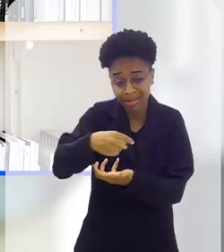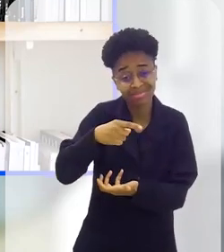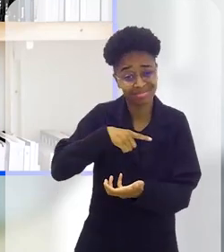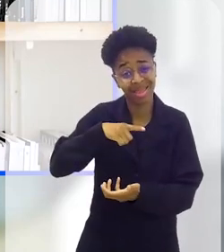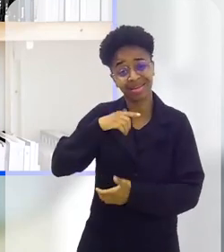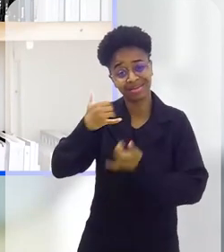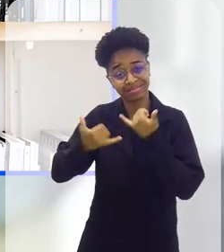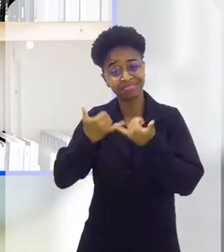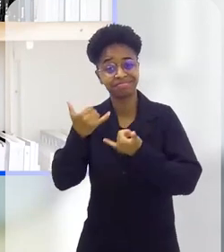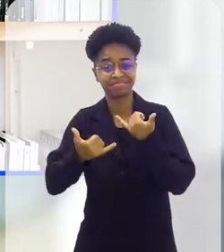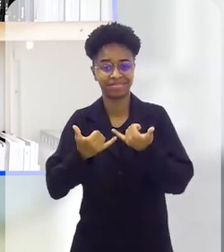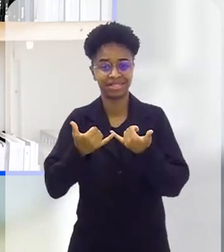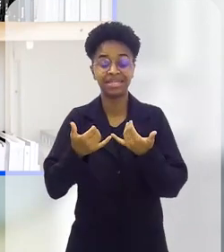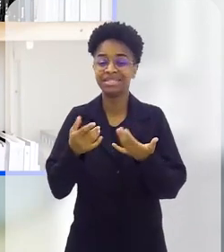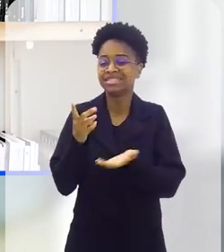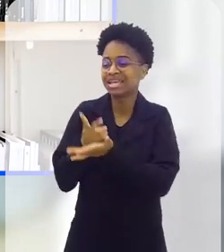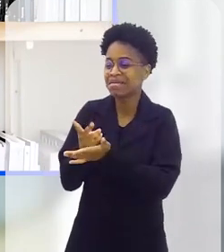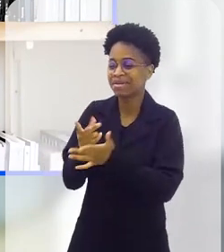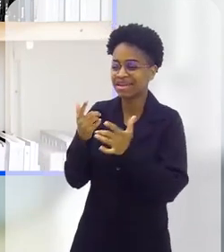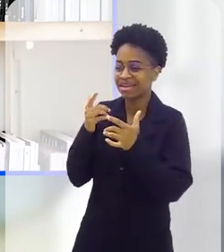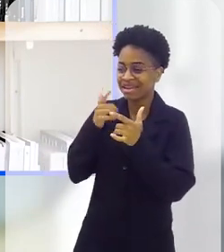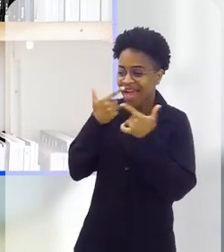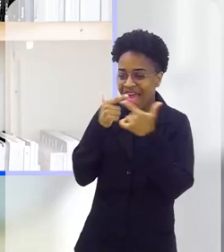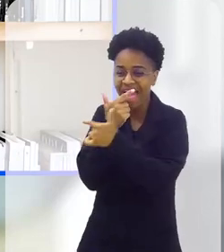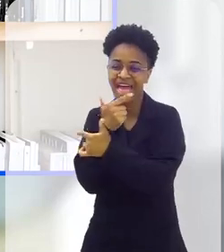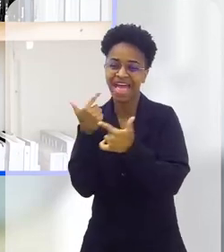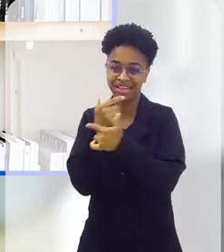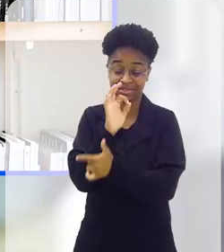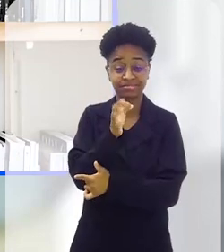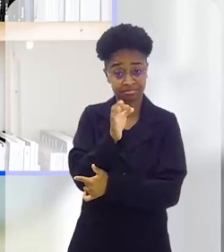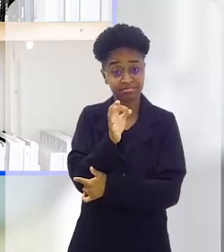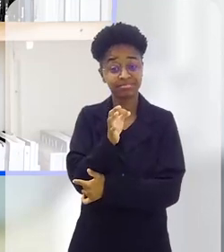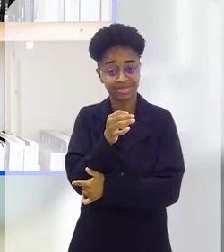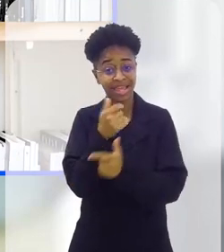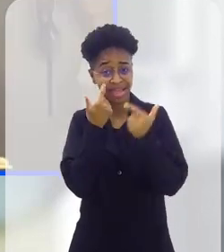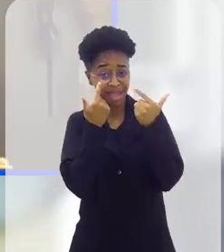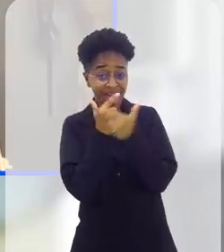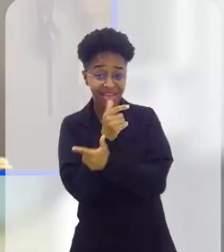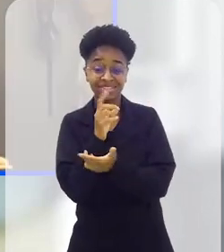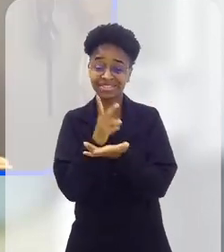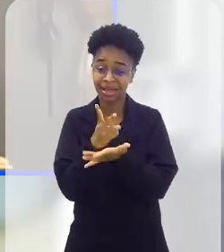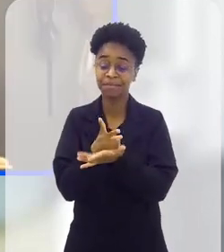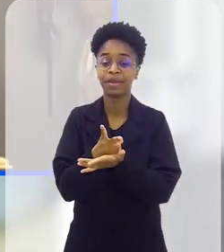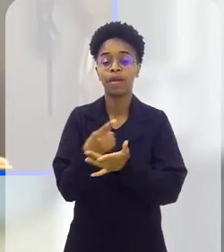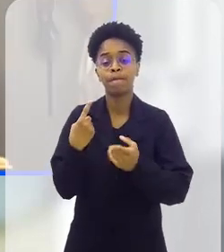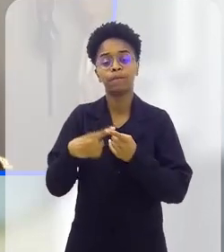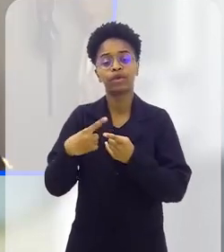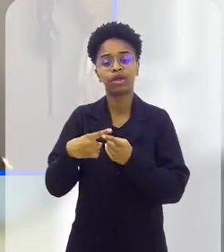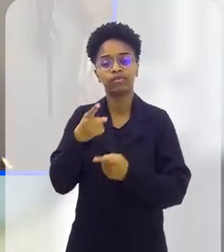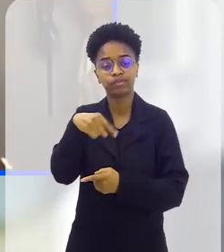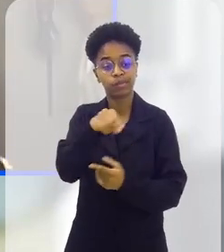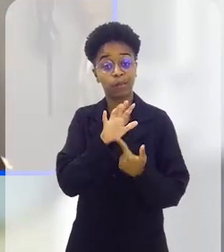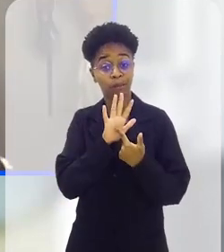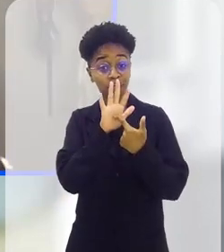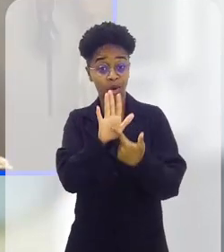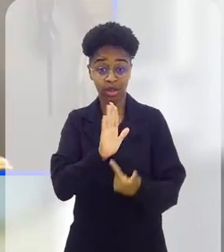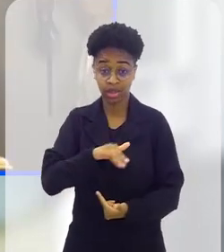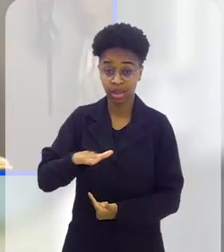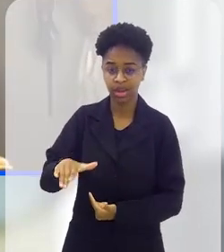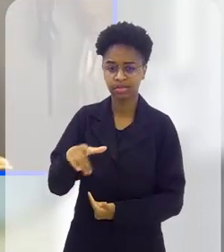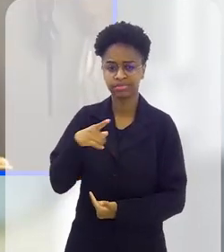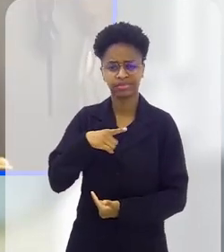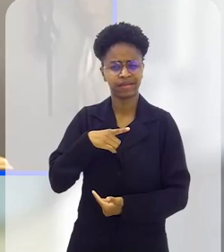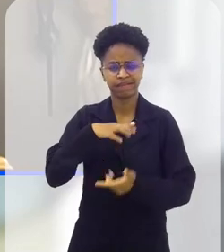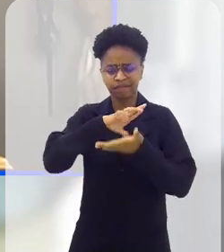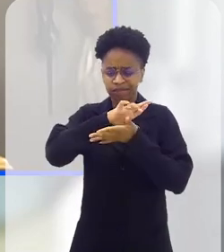bota... Normalmente, é o momento que elas riem, né? Que elas se divertem, né? gargalhadas, né? Então, você está mostrando para a